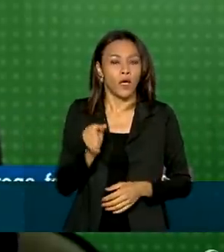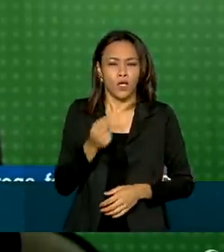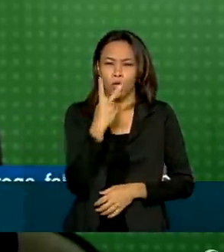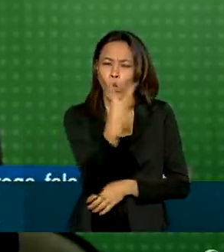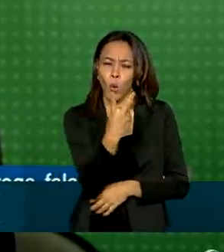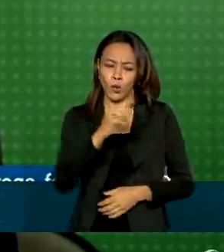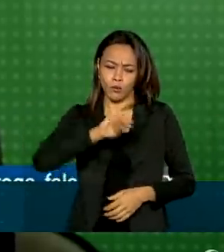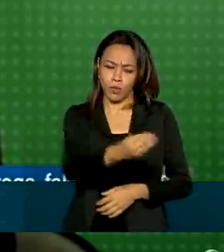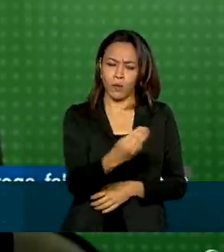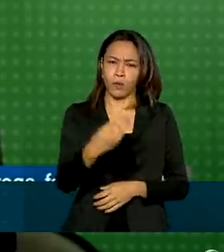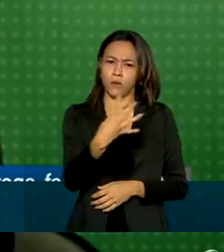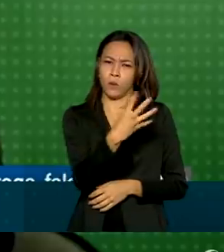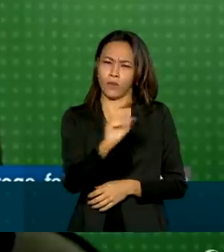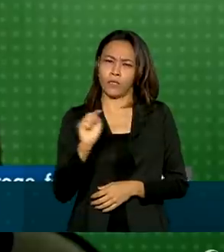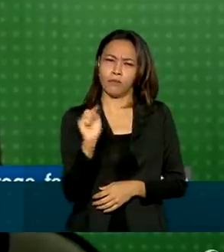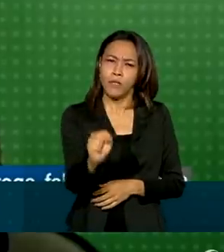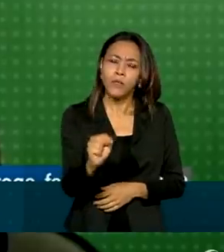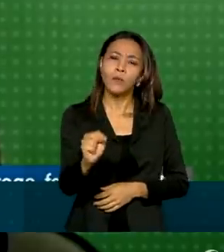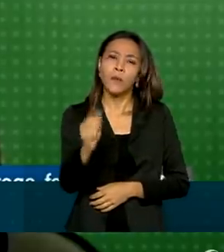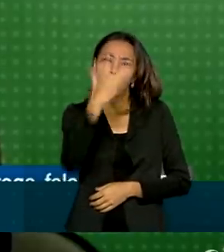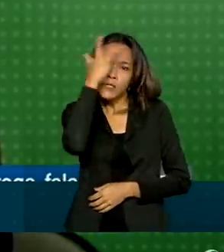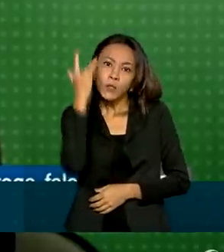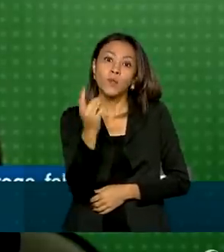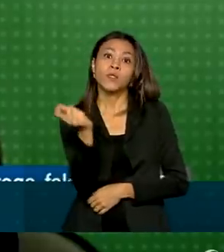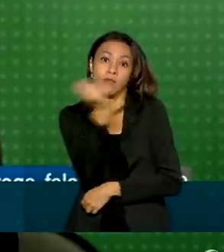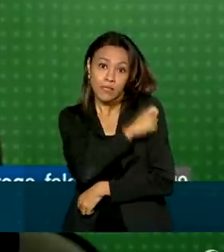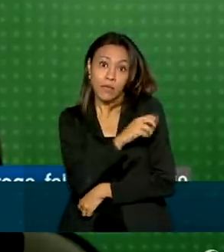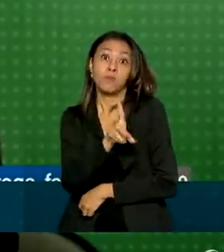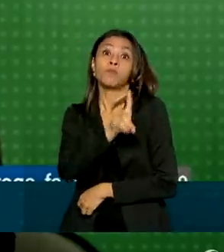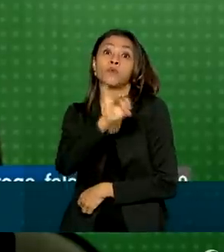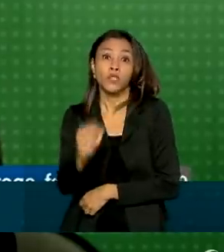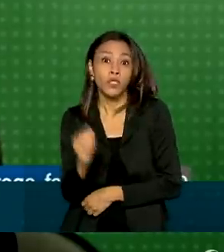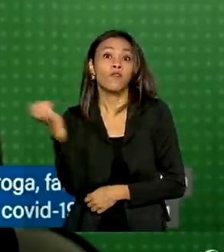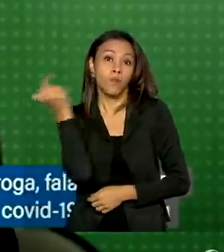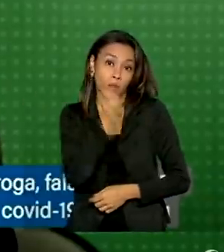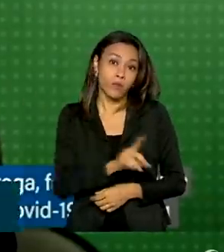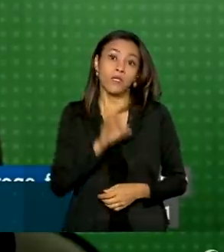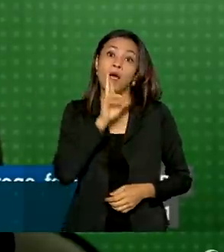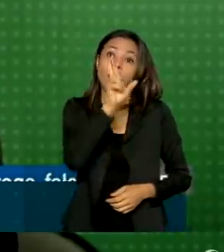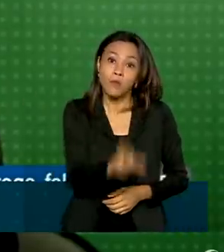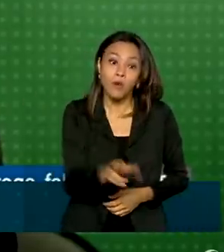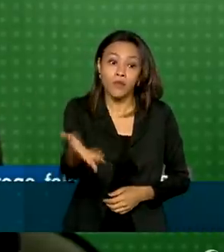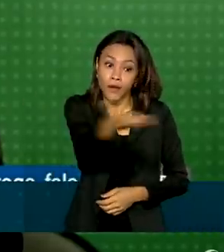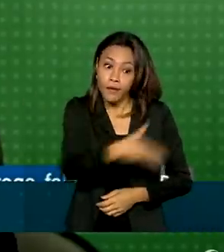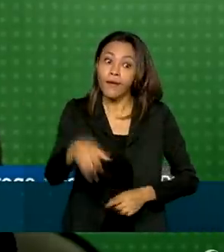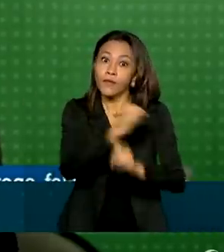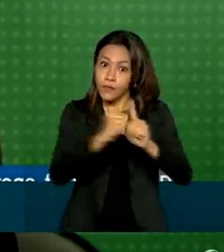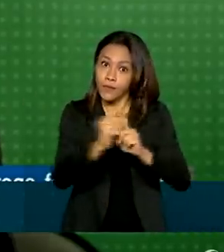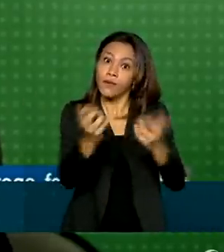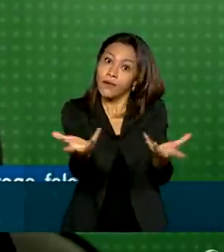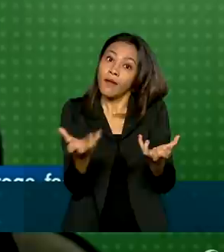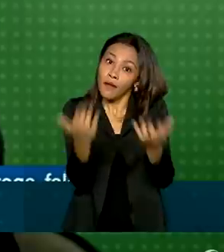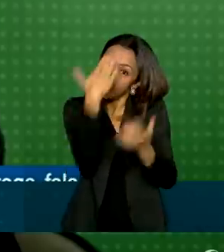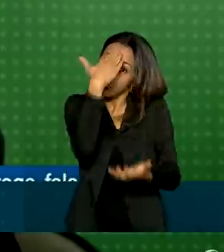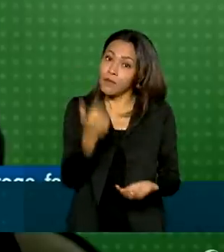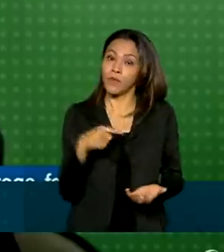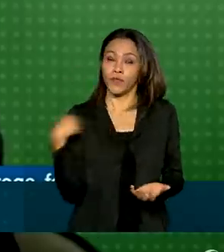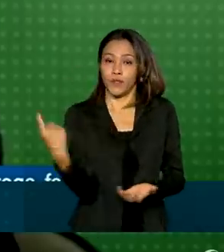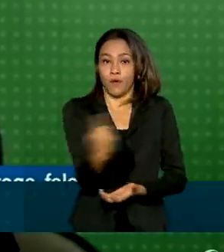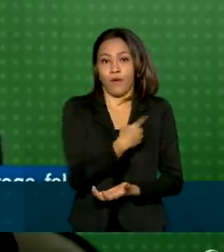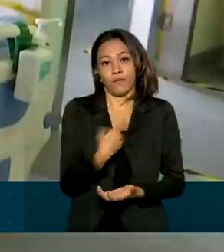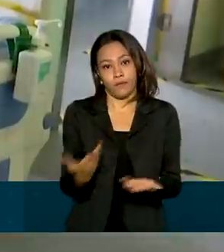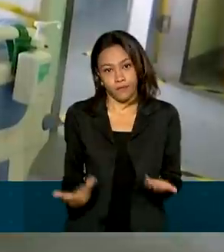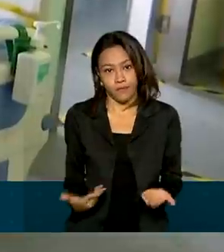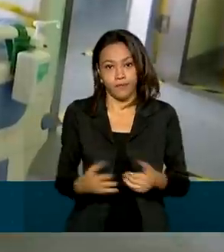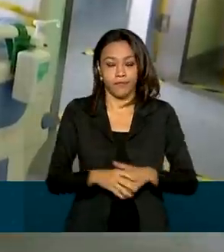milhões e 400 mil brasileiros vacinados por dia, nós daremos as respostas que a sociedade quer ouvir de nós, os agentes